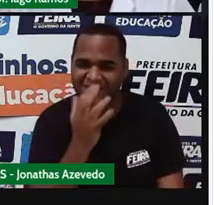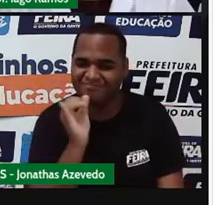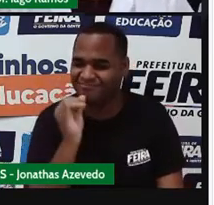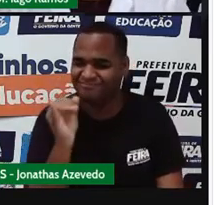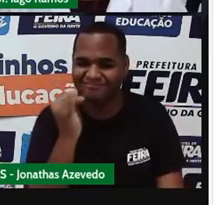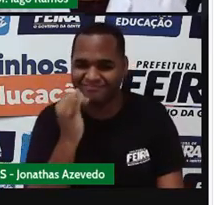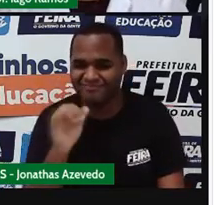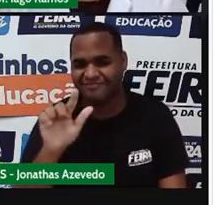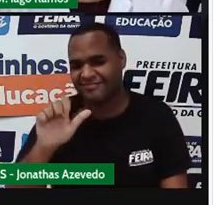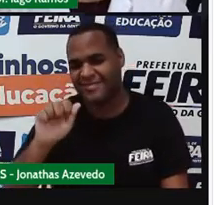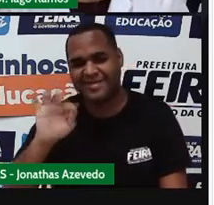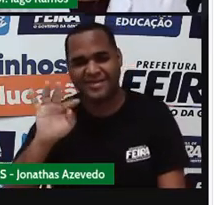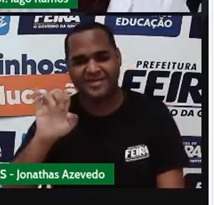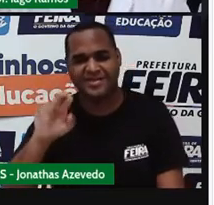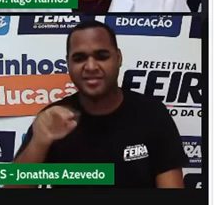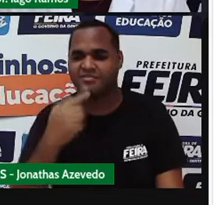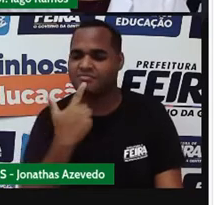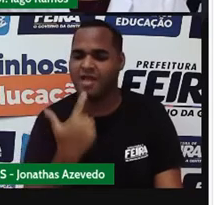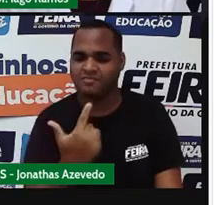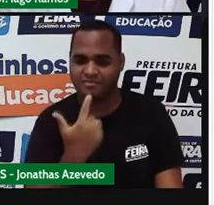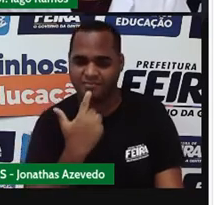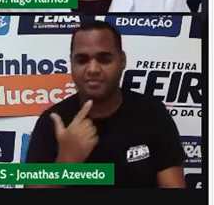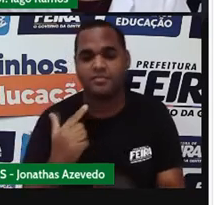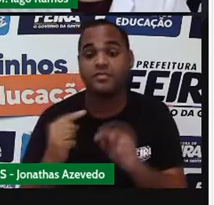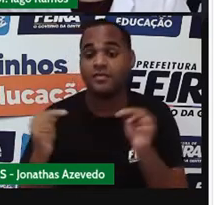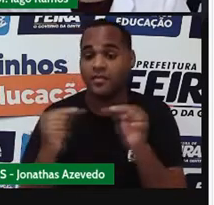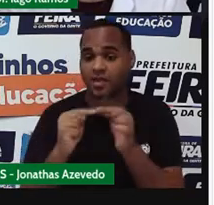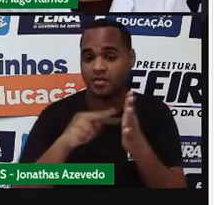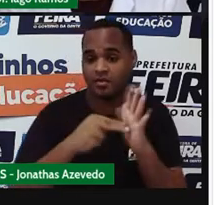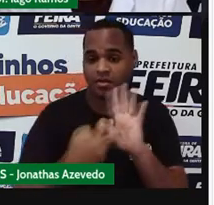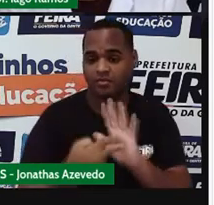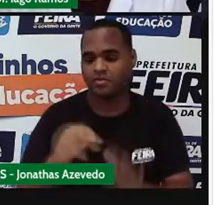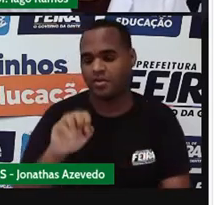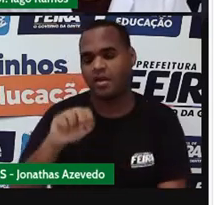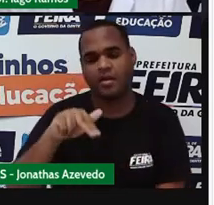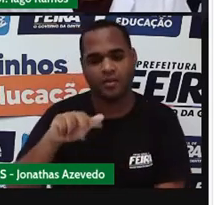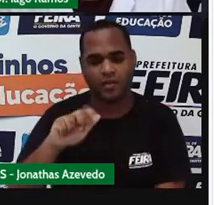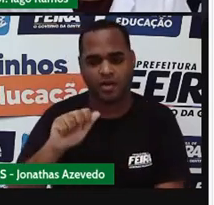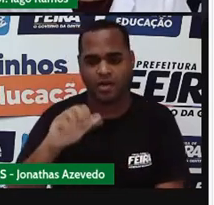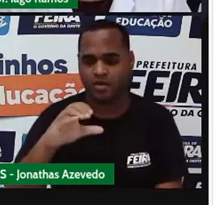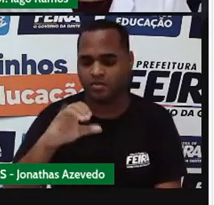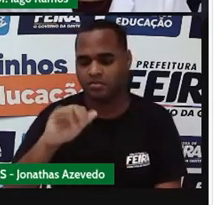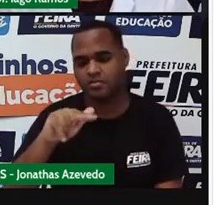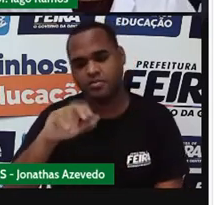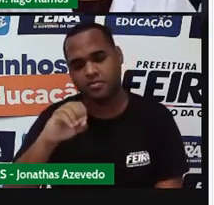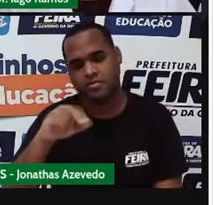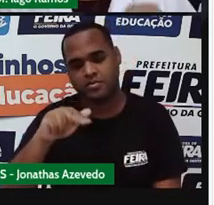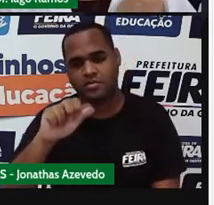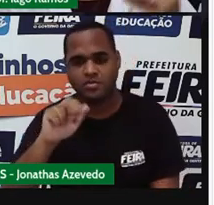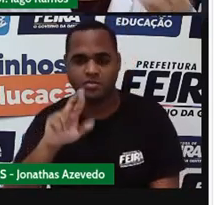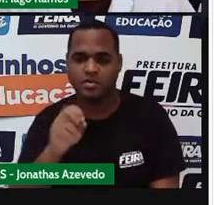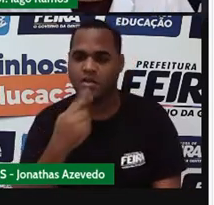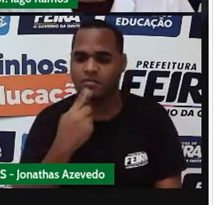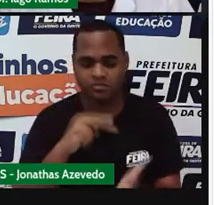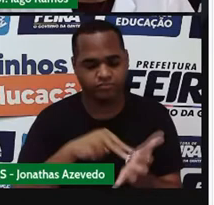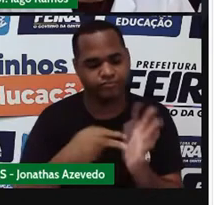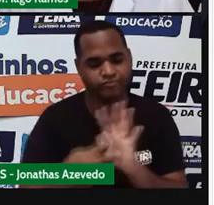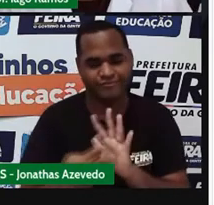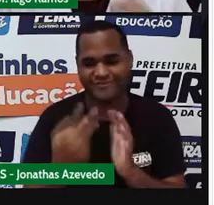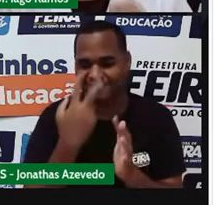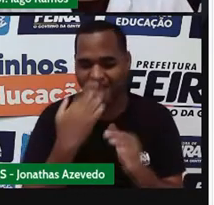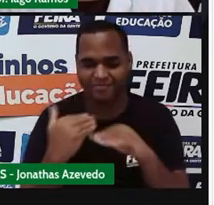mas vem do latim, tá? Que significa equacionar. Equacionar quer dizer igualar. Igualar,